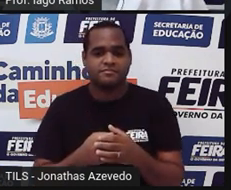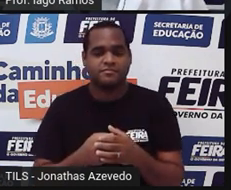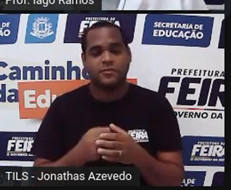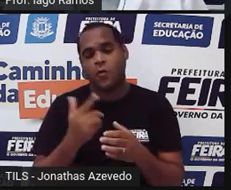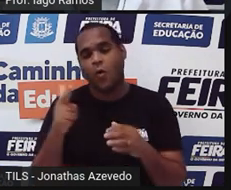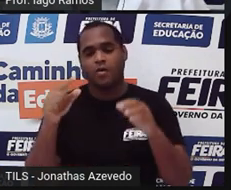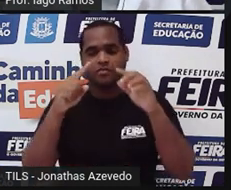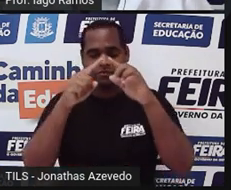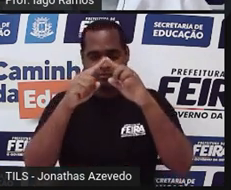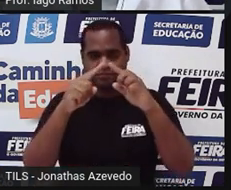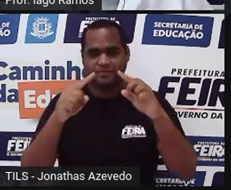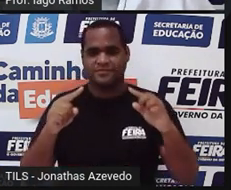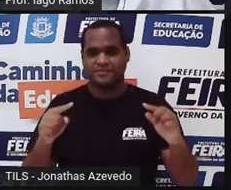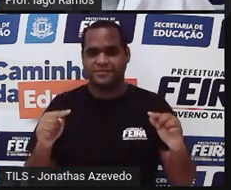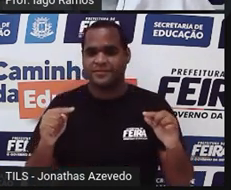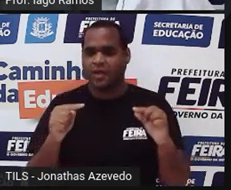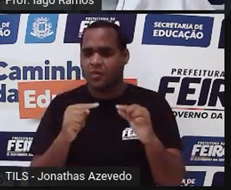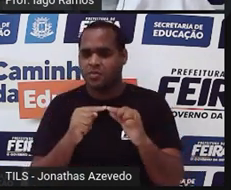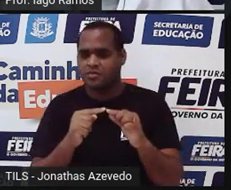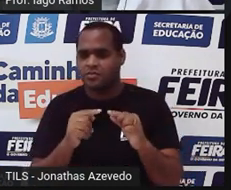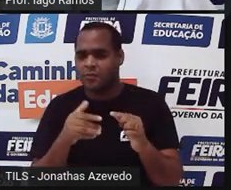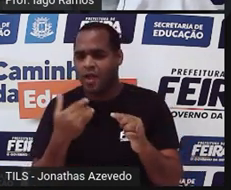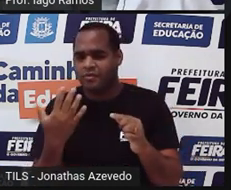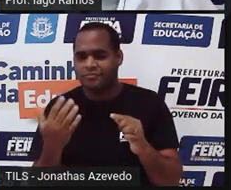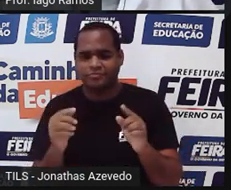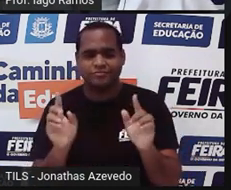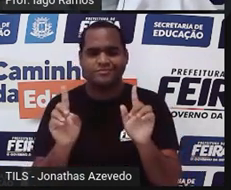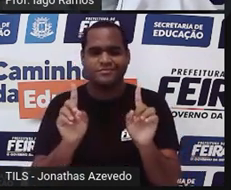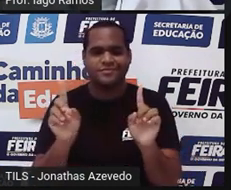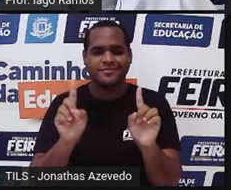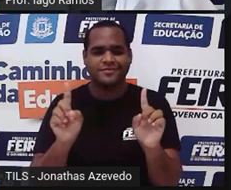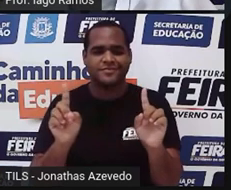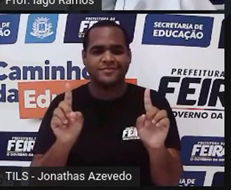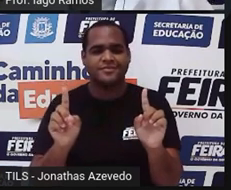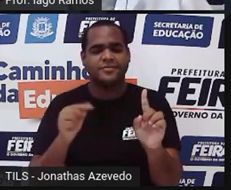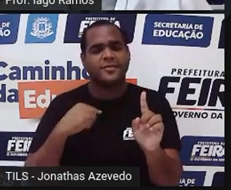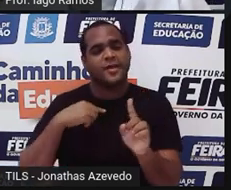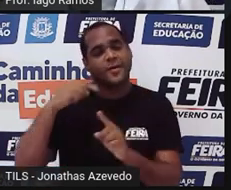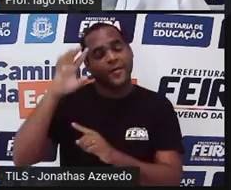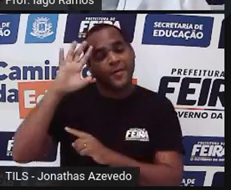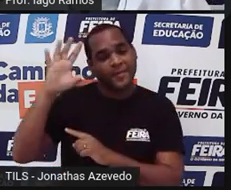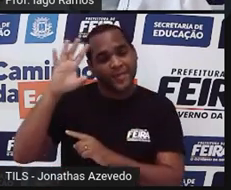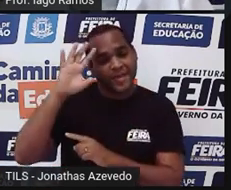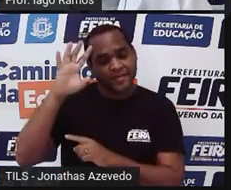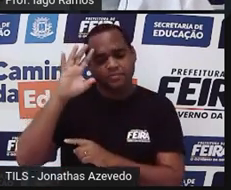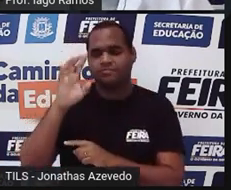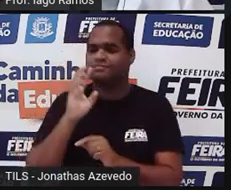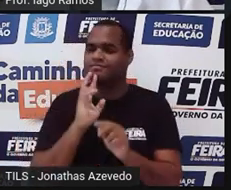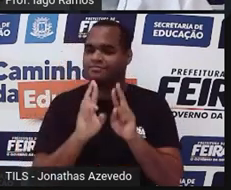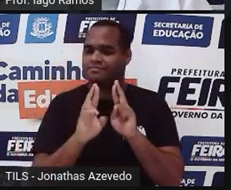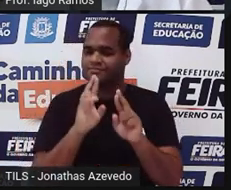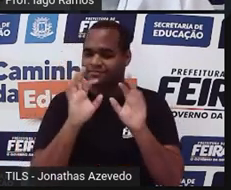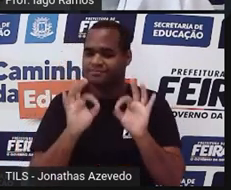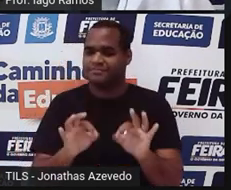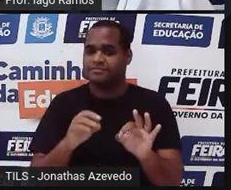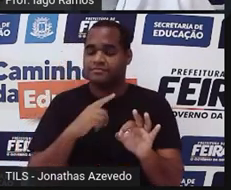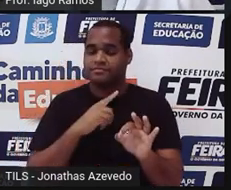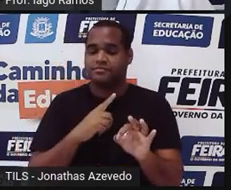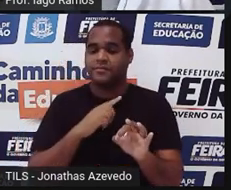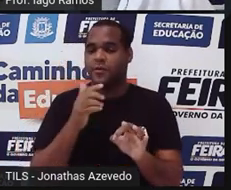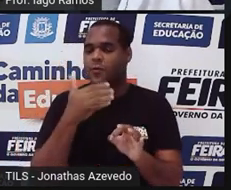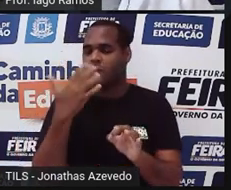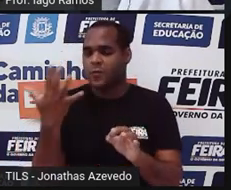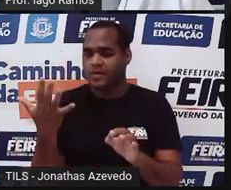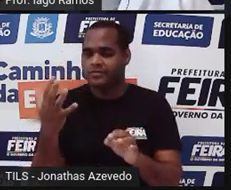um triângulo? Pense um pouquinho e me responda. Qual dessas formas